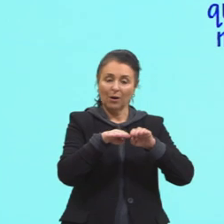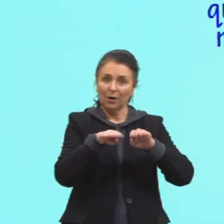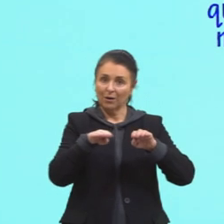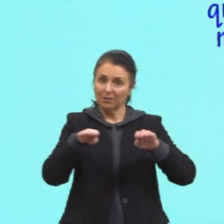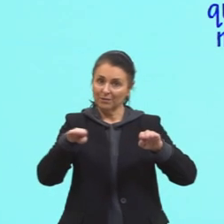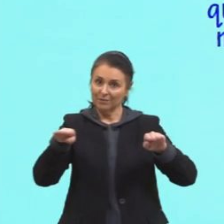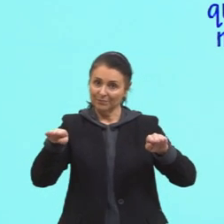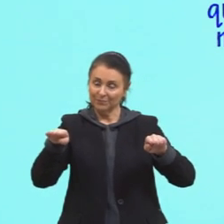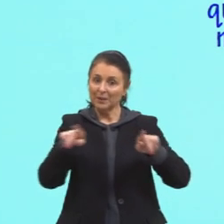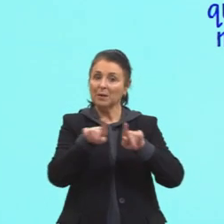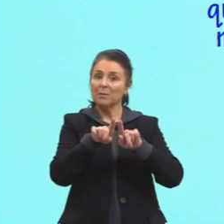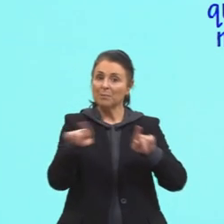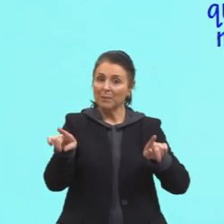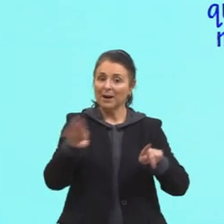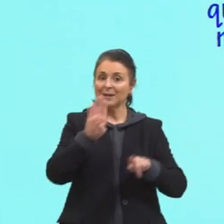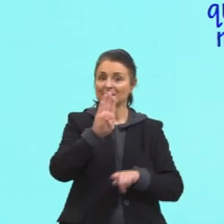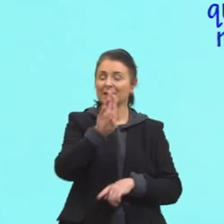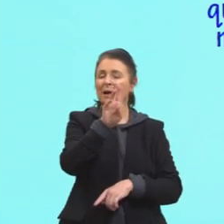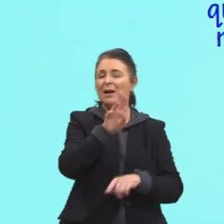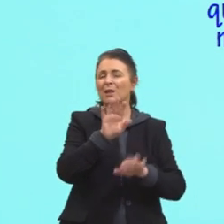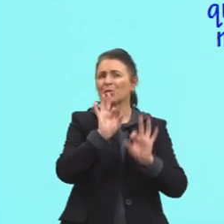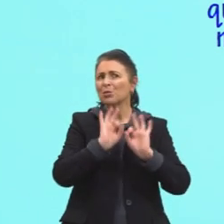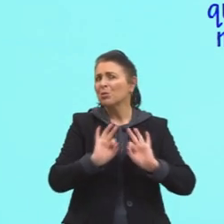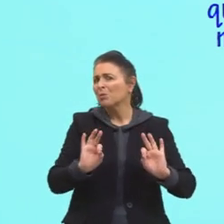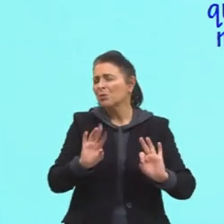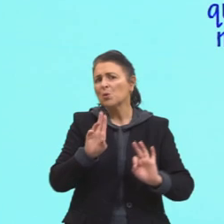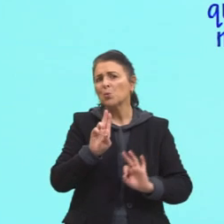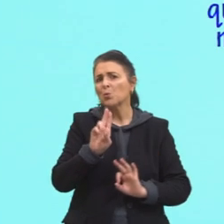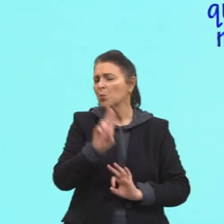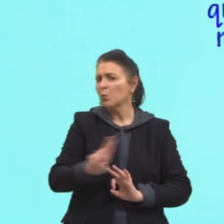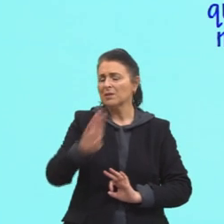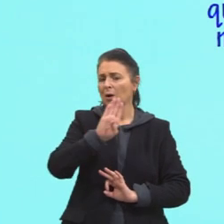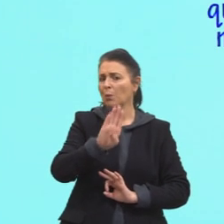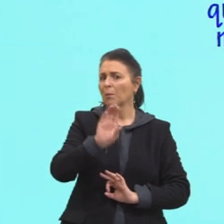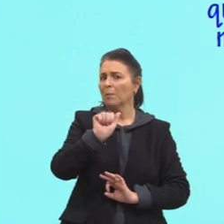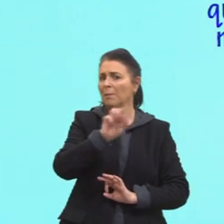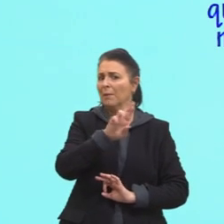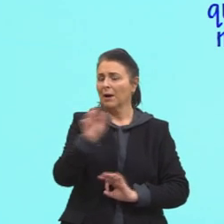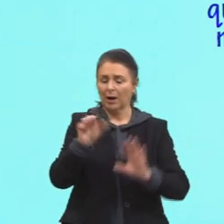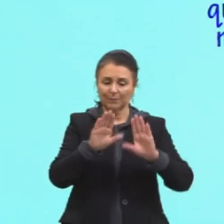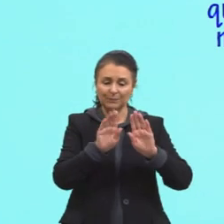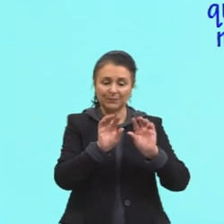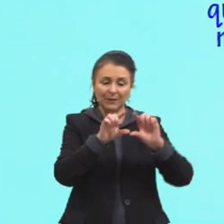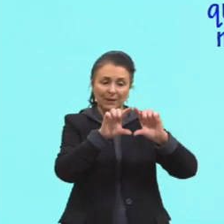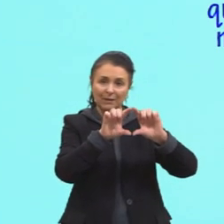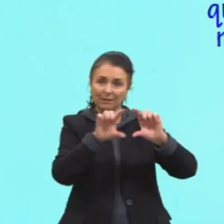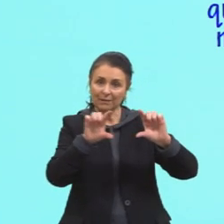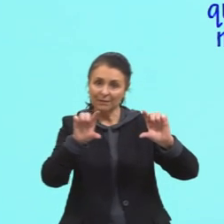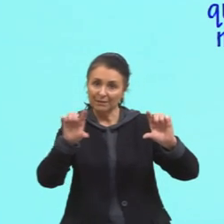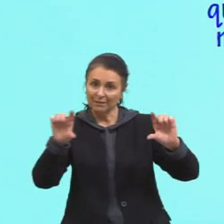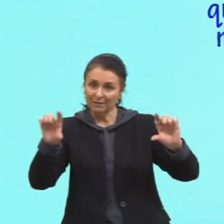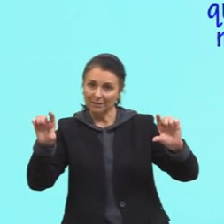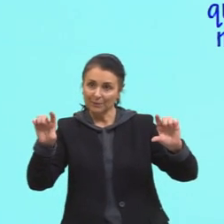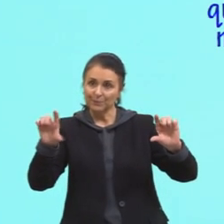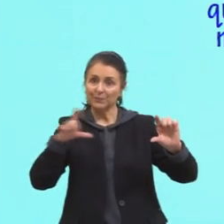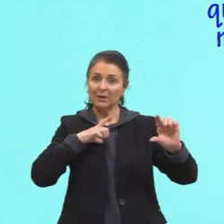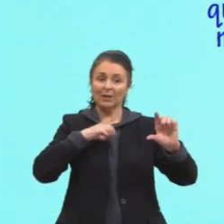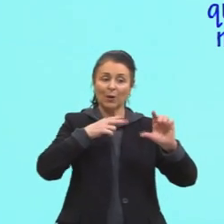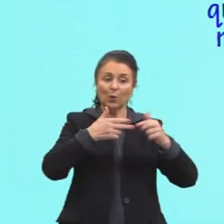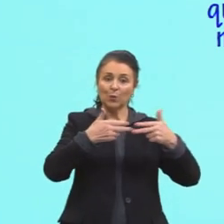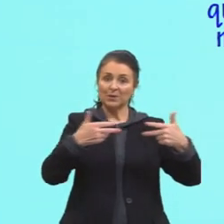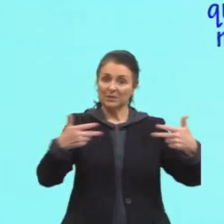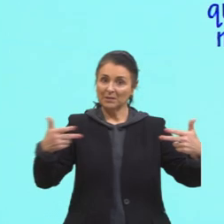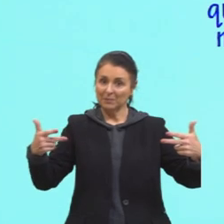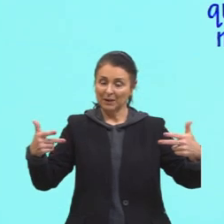chama ele, então, de gráfico de barras. Aqui abaixo, na imagem, nós temos os elementos, então, que compõem o gráfico de